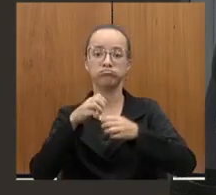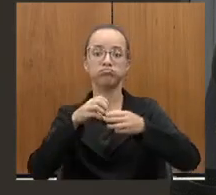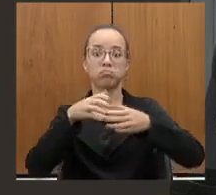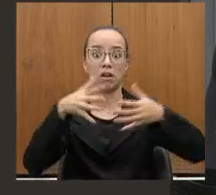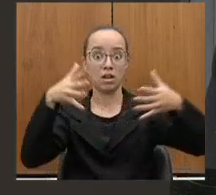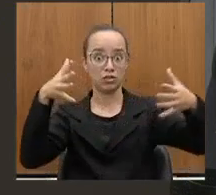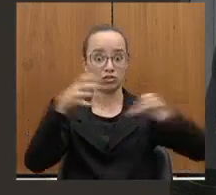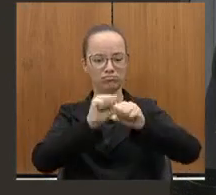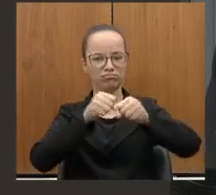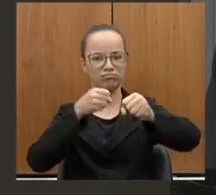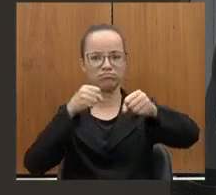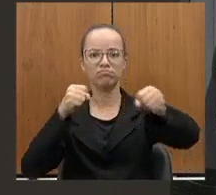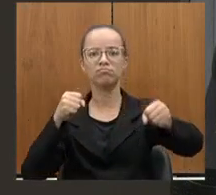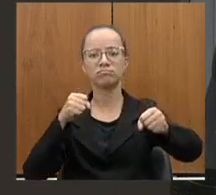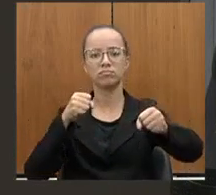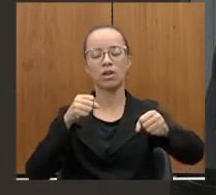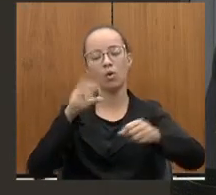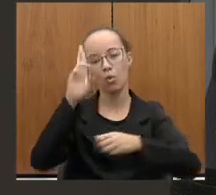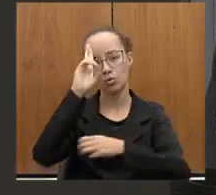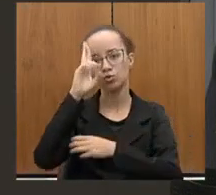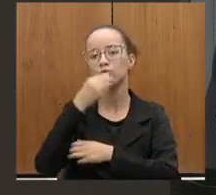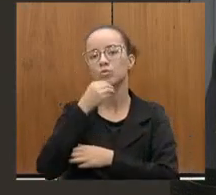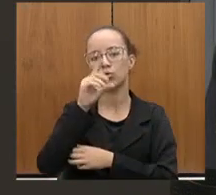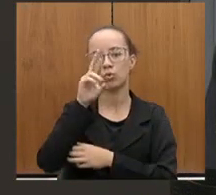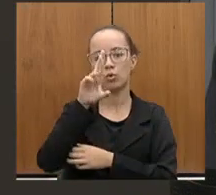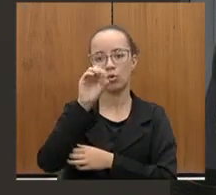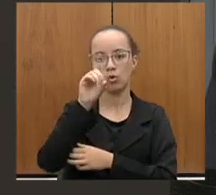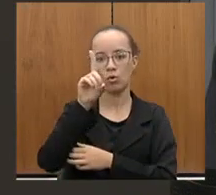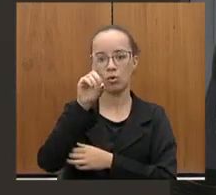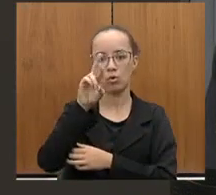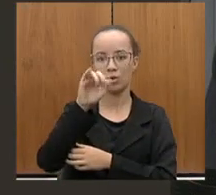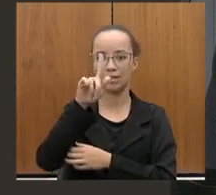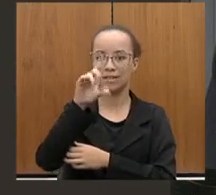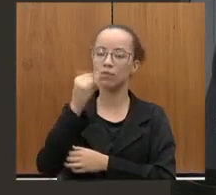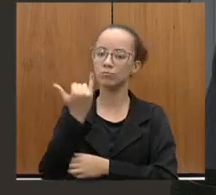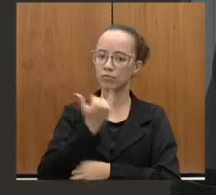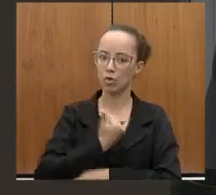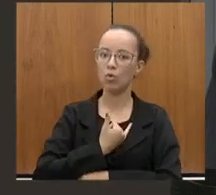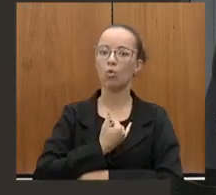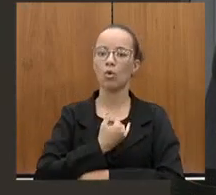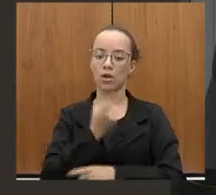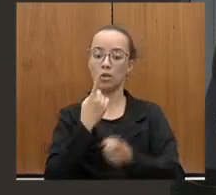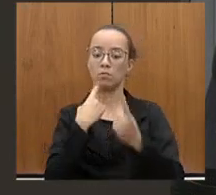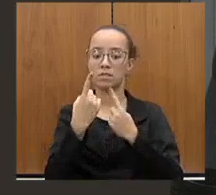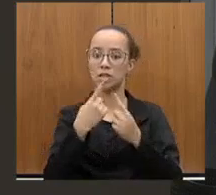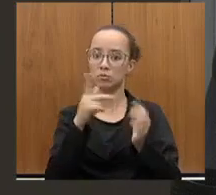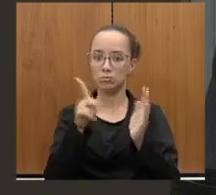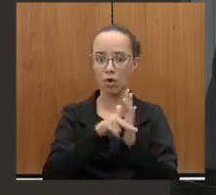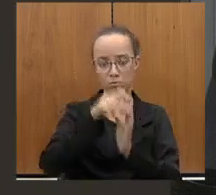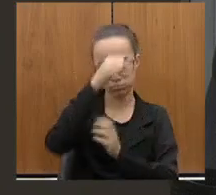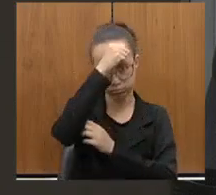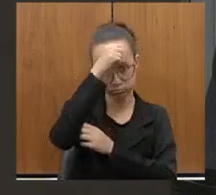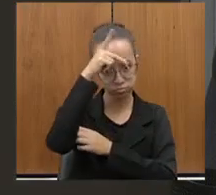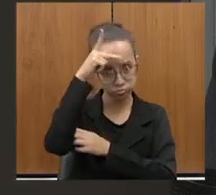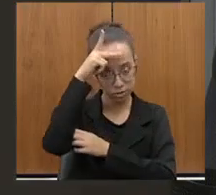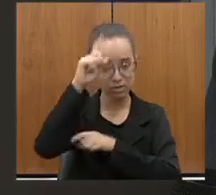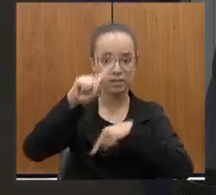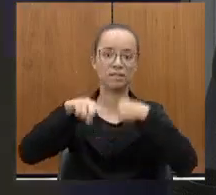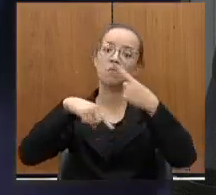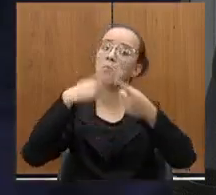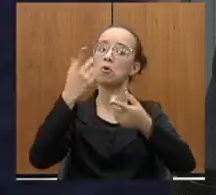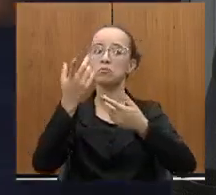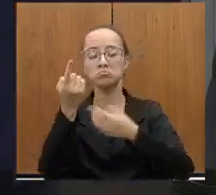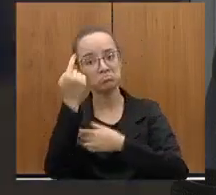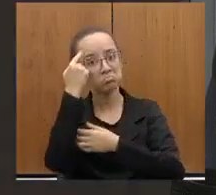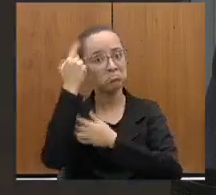o diretor Rodrigo havia me falado que é uma estrada municipal, que, posteriormente, quem